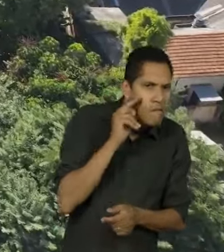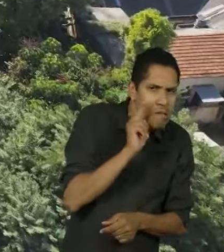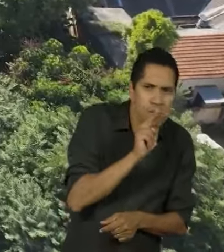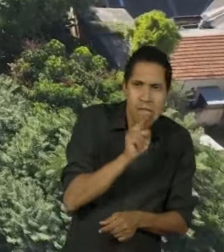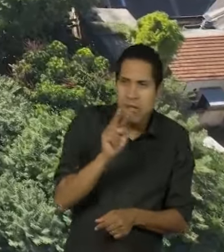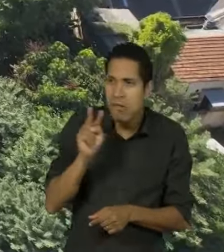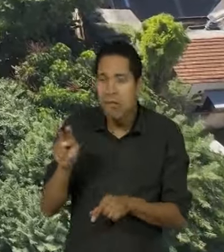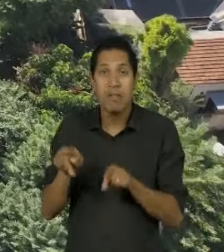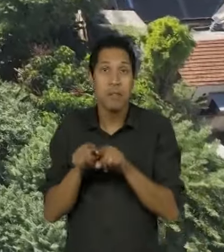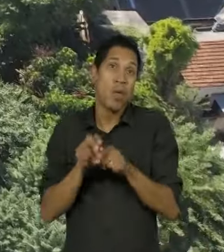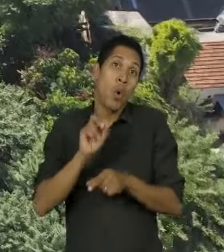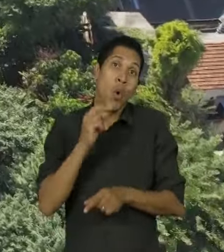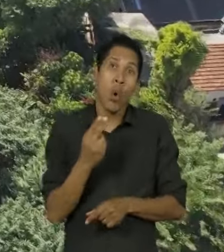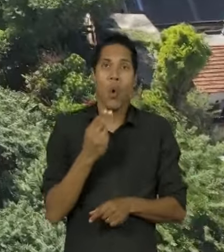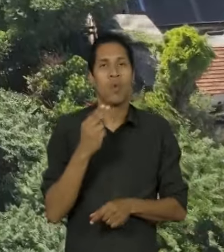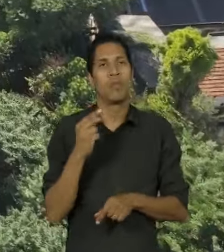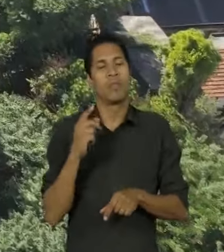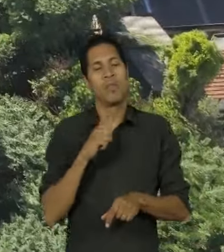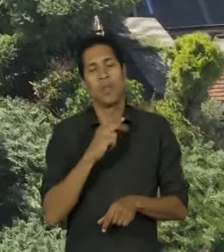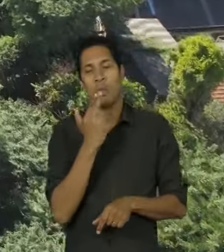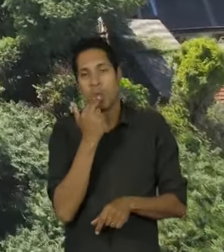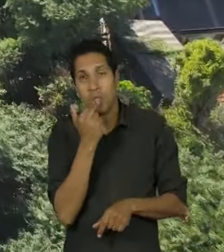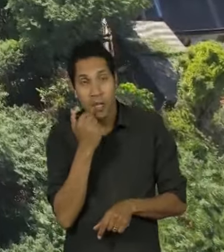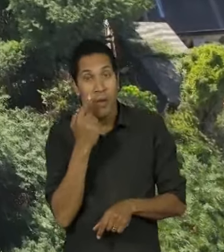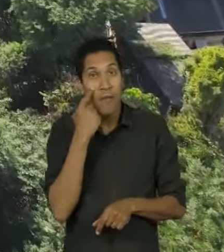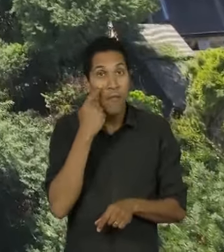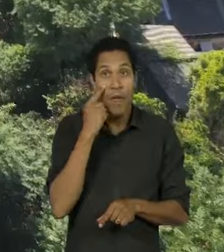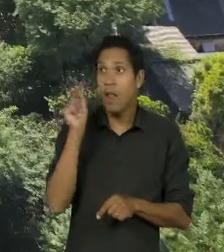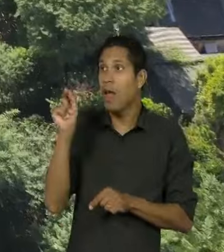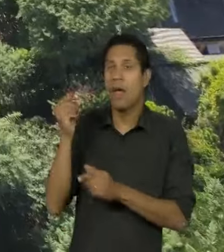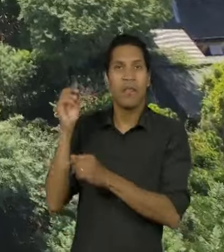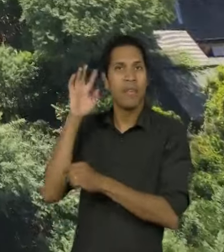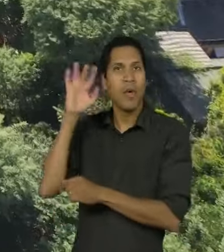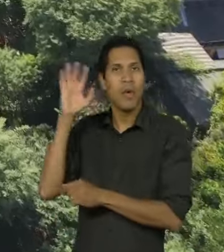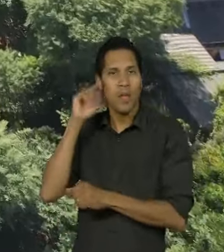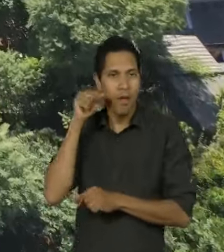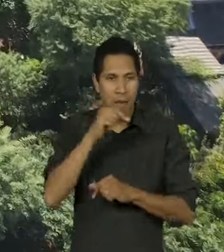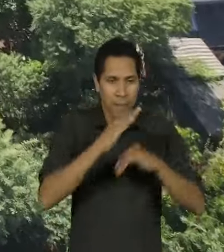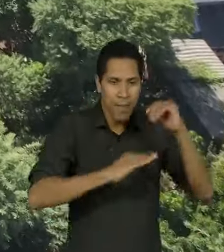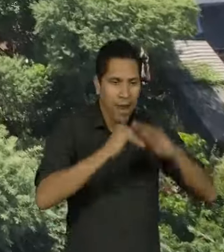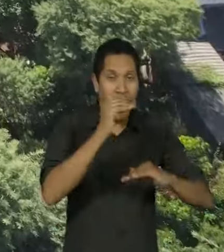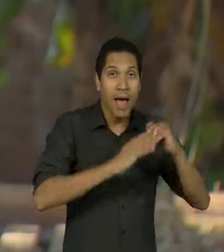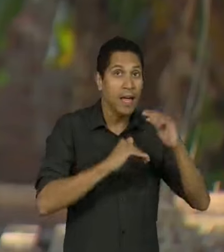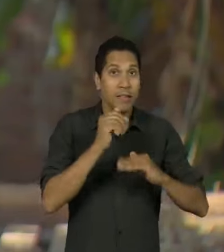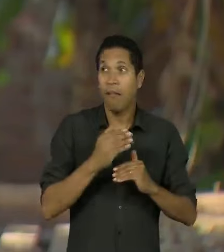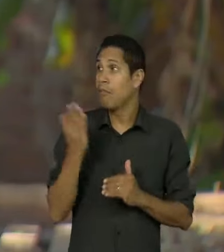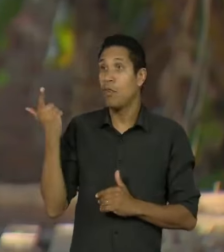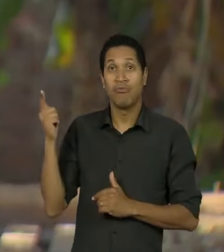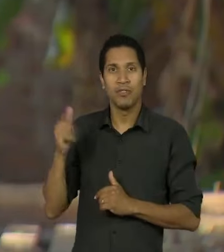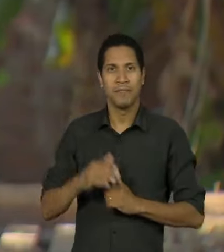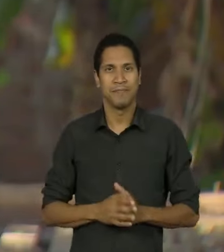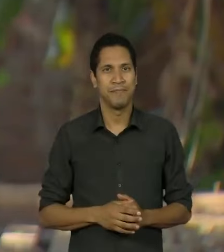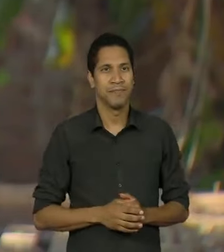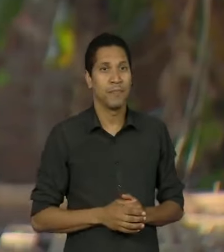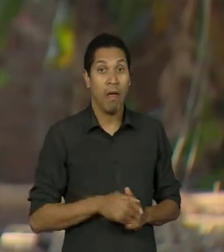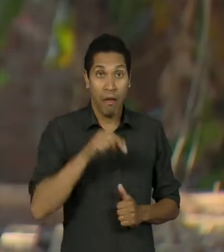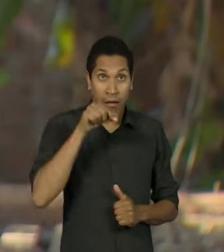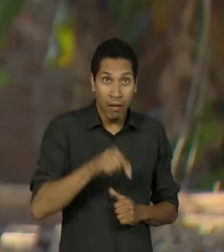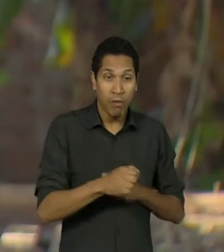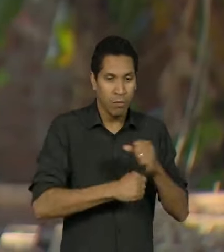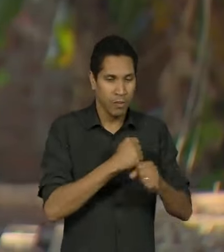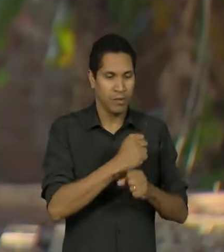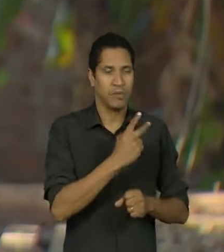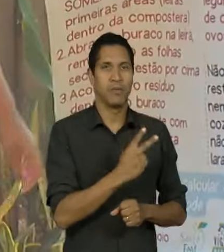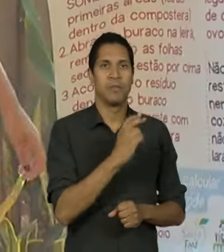nutrição que vêm fazendo a prática o que eles aprendem, que eles tinham uma carência, não tinham onde fazer isso. Eu cheguei aqui na Horta em 2022